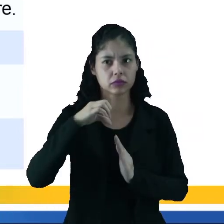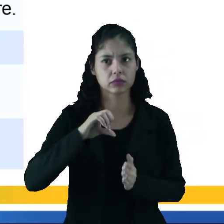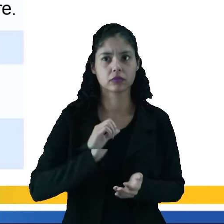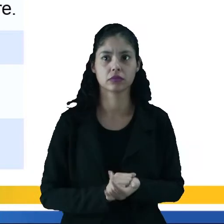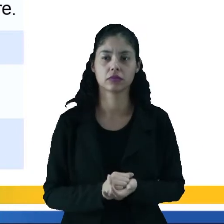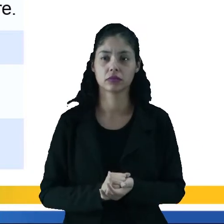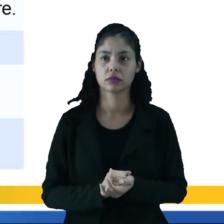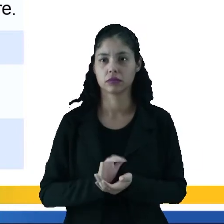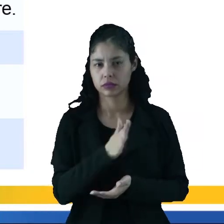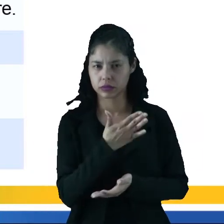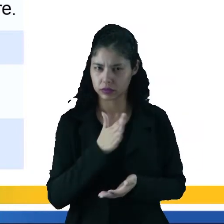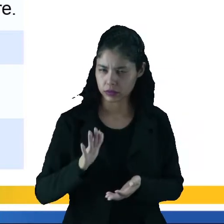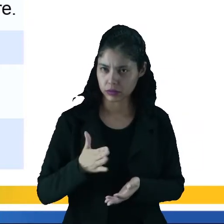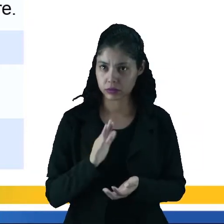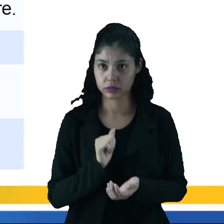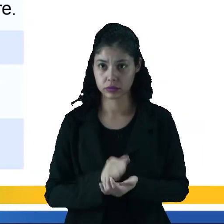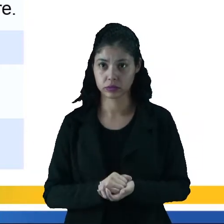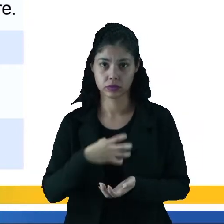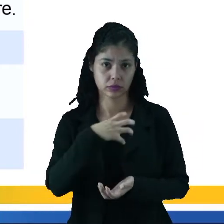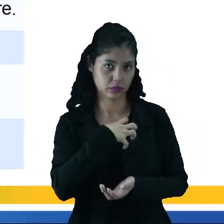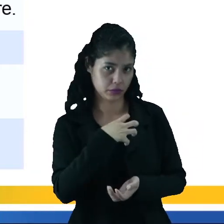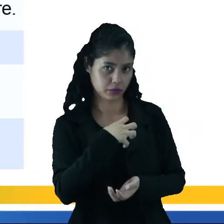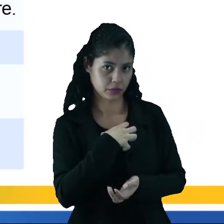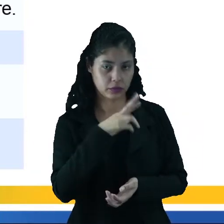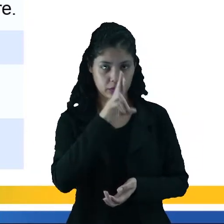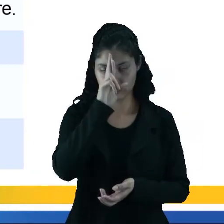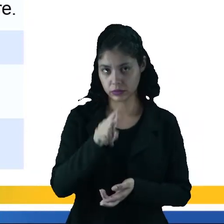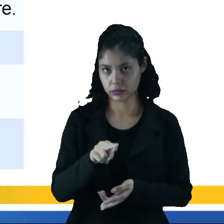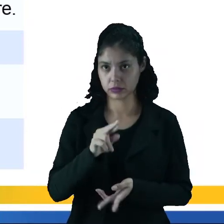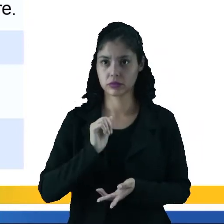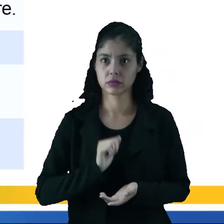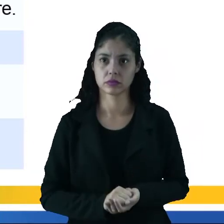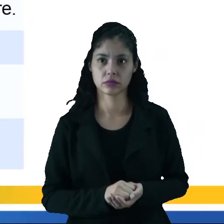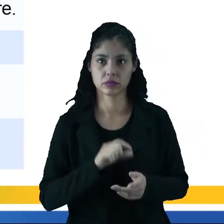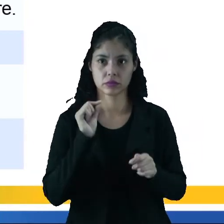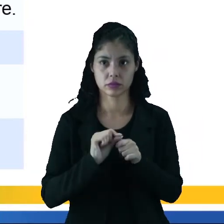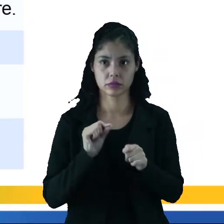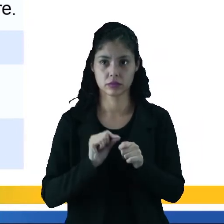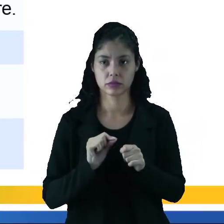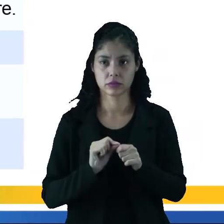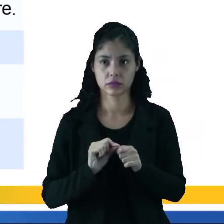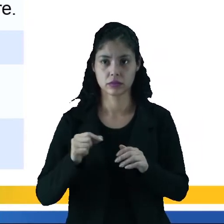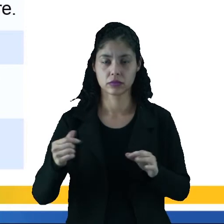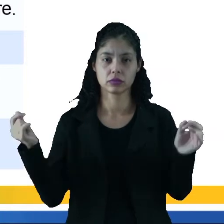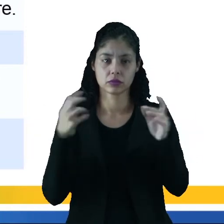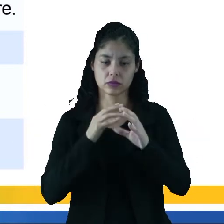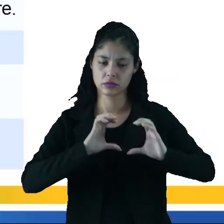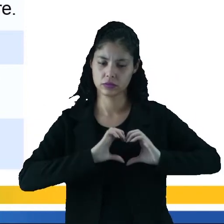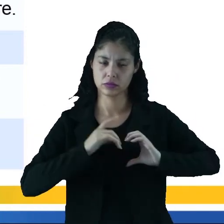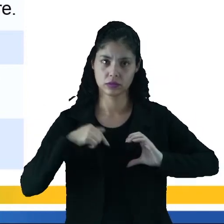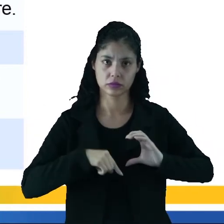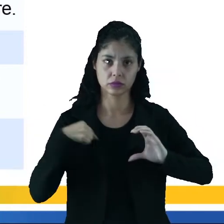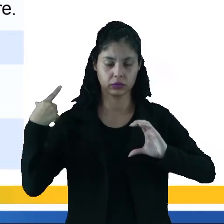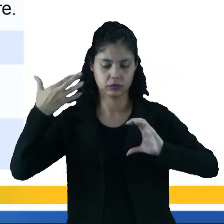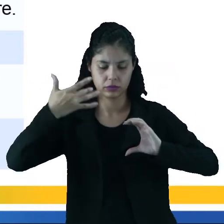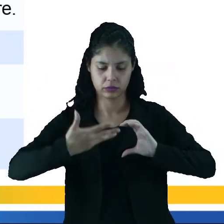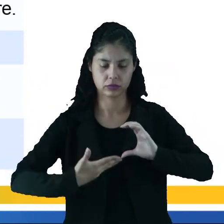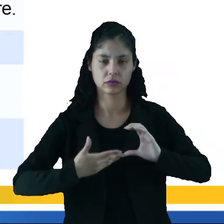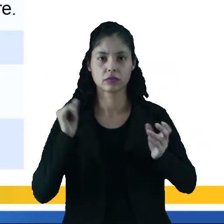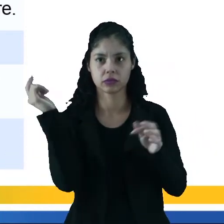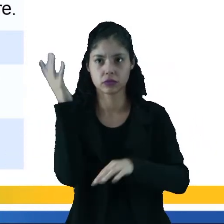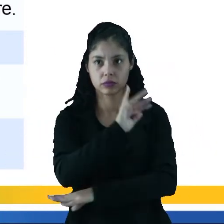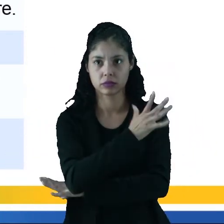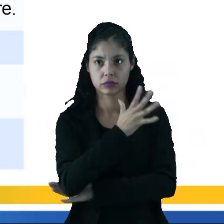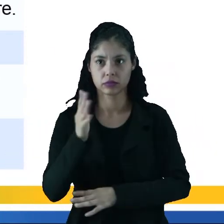E ele vai ter uma dualidade entre o sentimento e a razão. Ele faz do coração o centro do universo. A